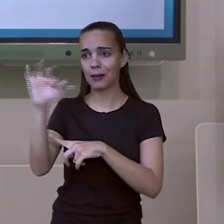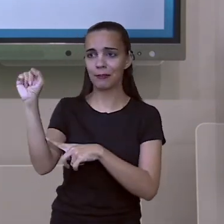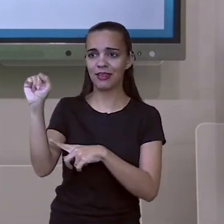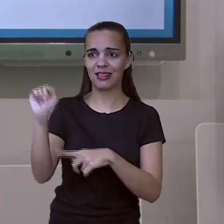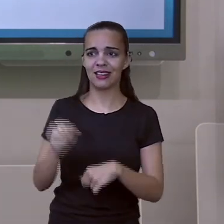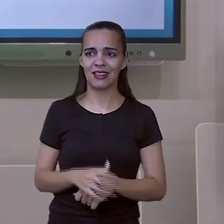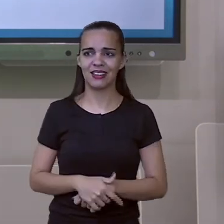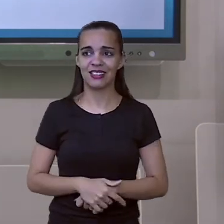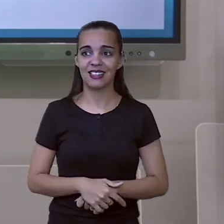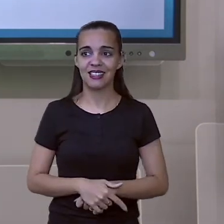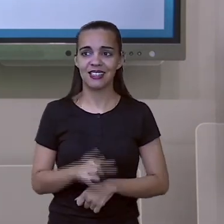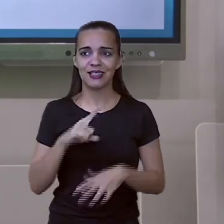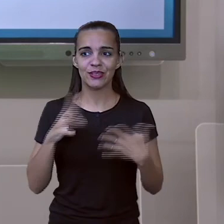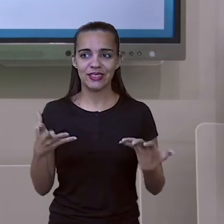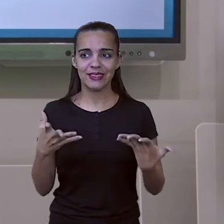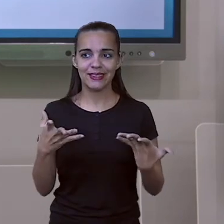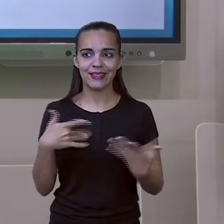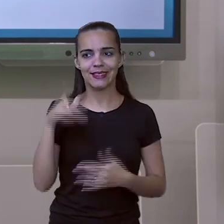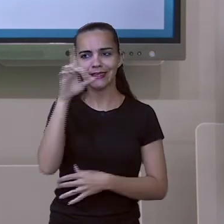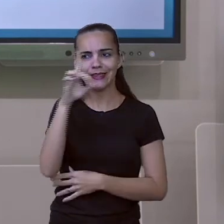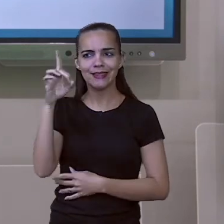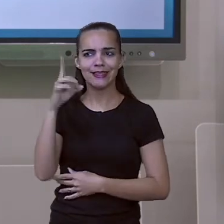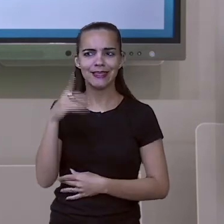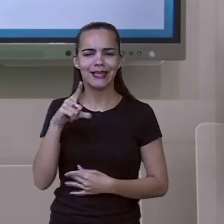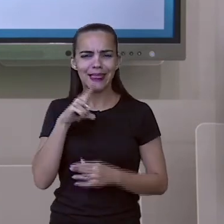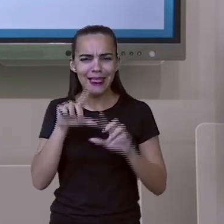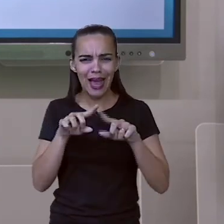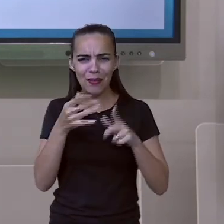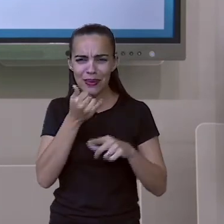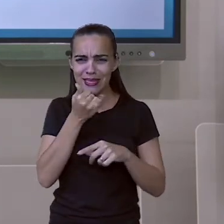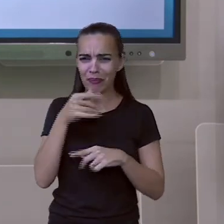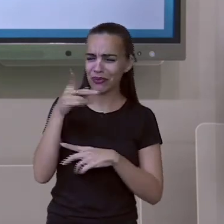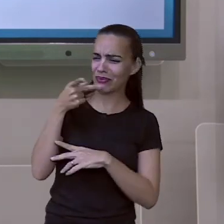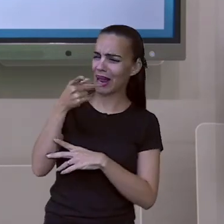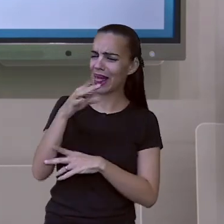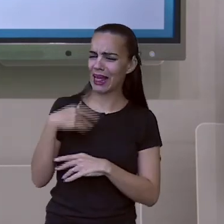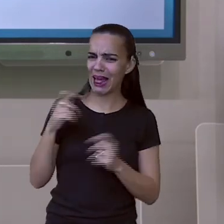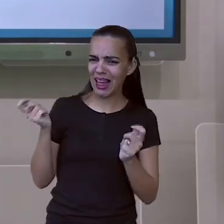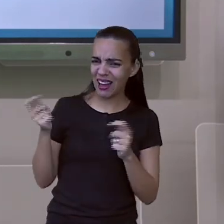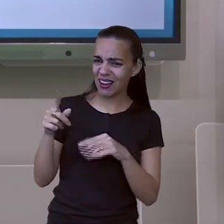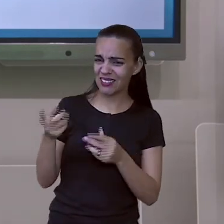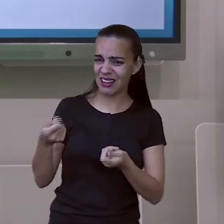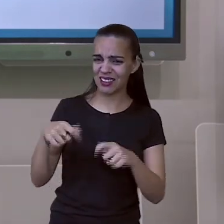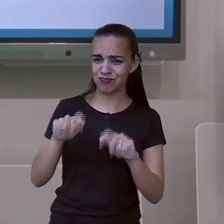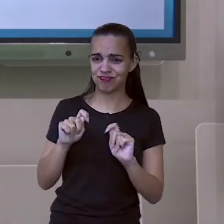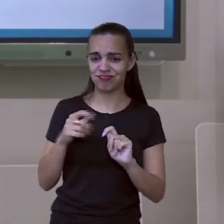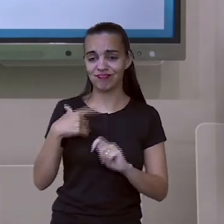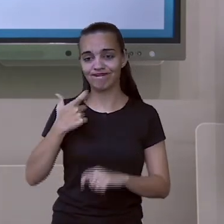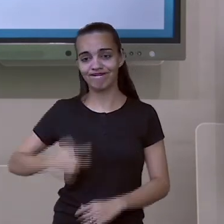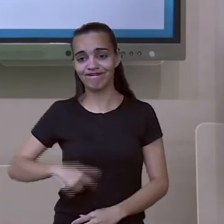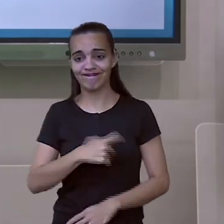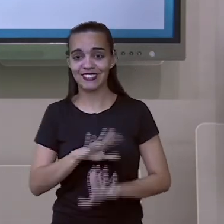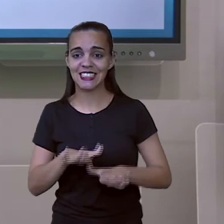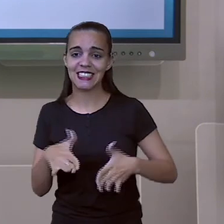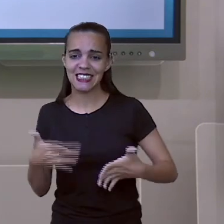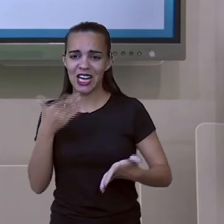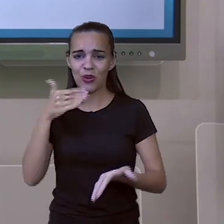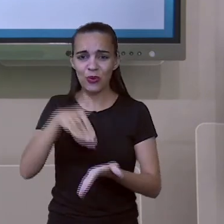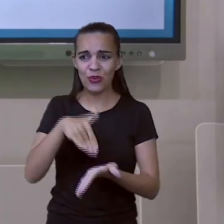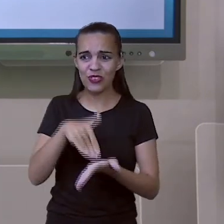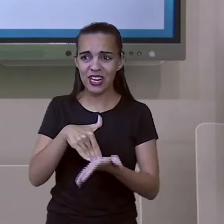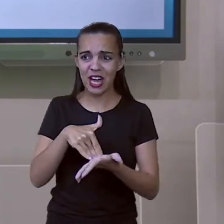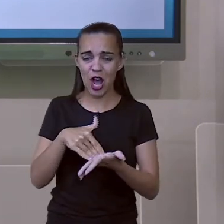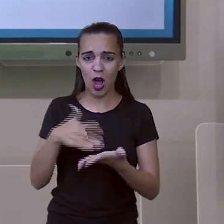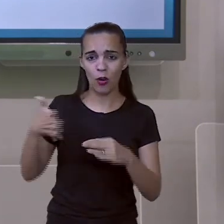como diz aí, deu zebra, perdemos para os hermanos aí por 1x0 na final. Não